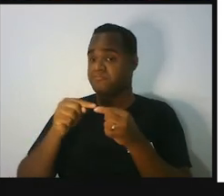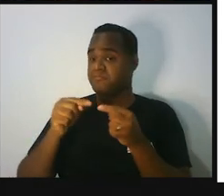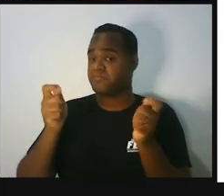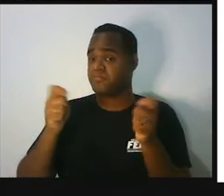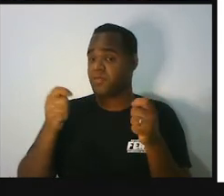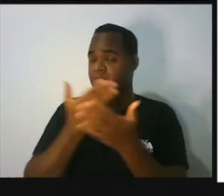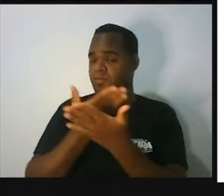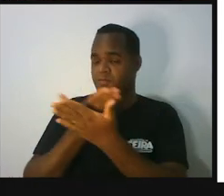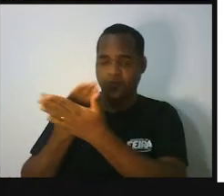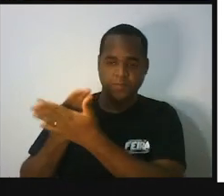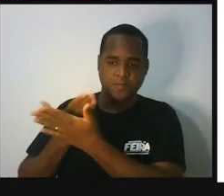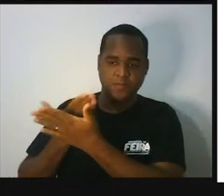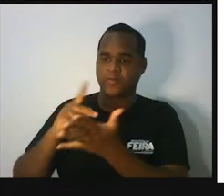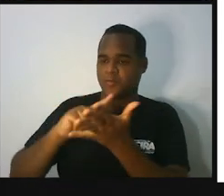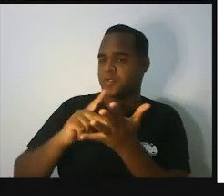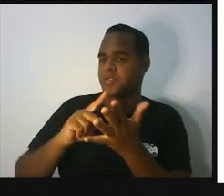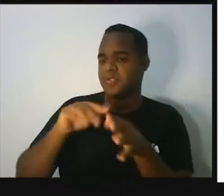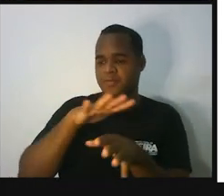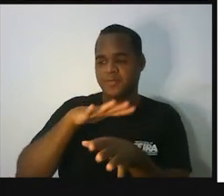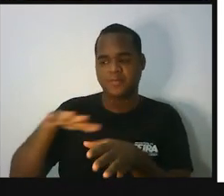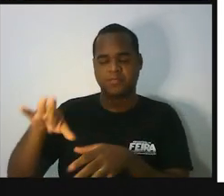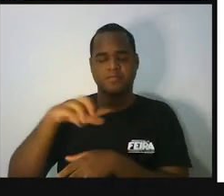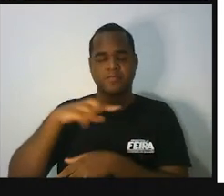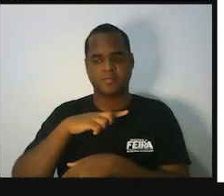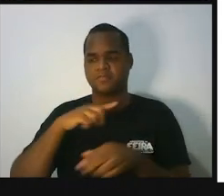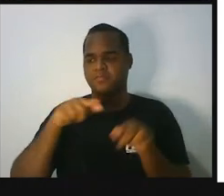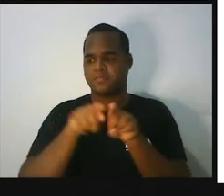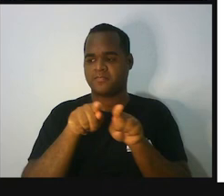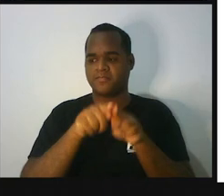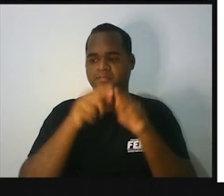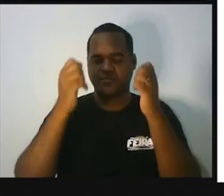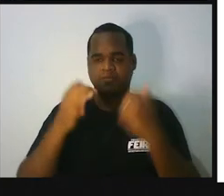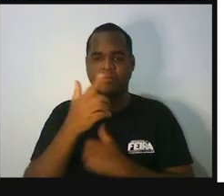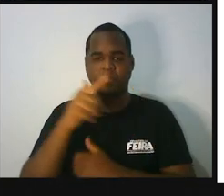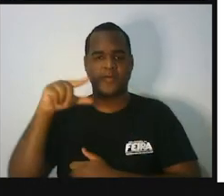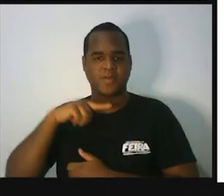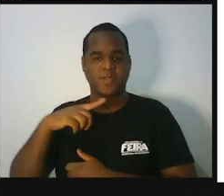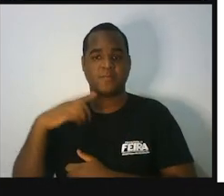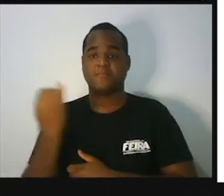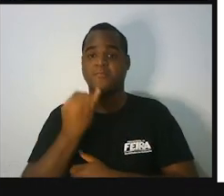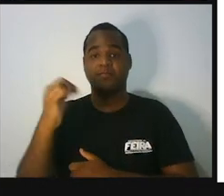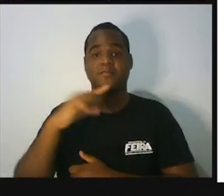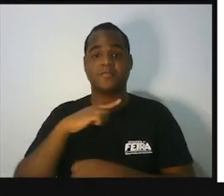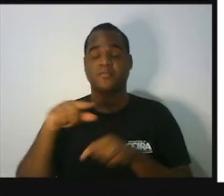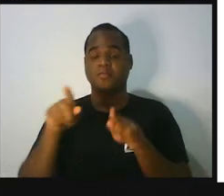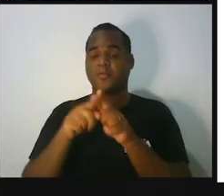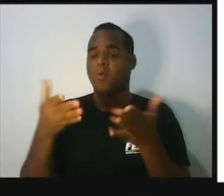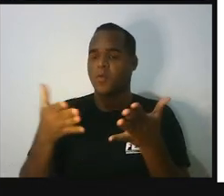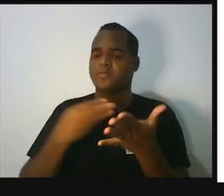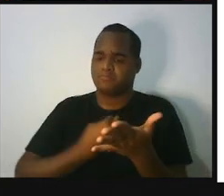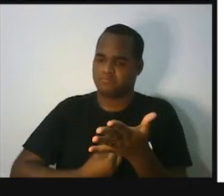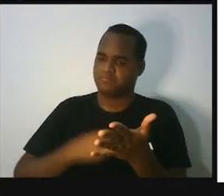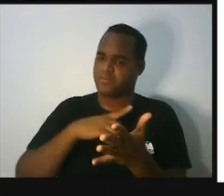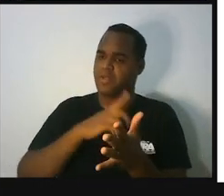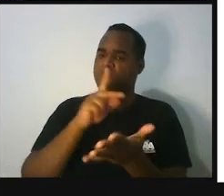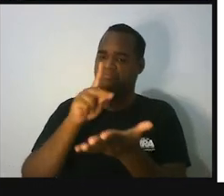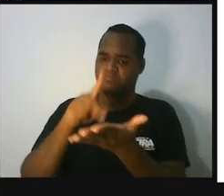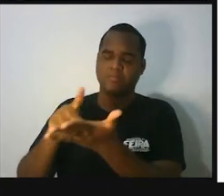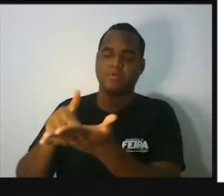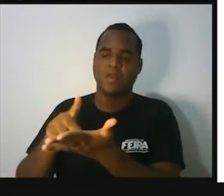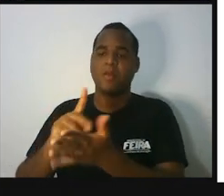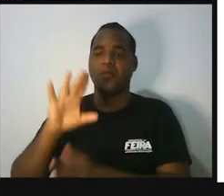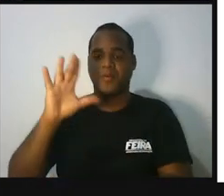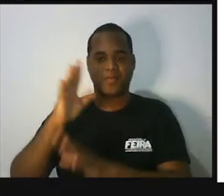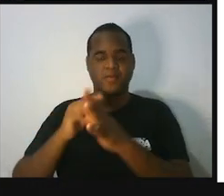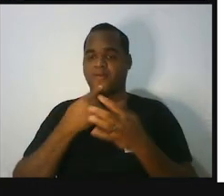certo? Que estuda a geometria, que estuda figuras planas. Assim como o triângulo, ele é muito importante também para o mundo real, eu falei no